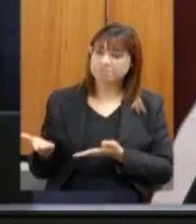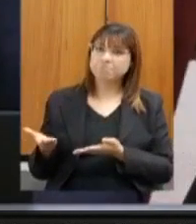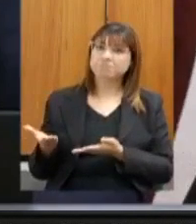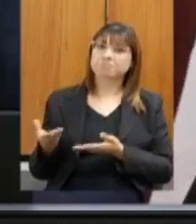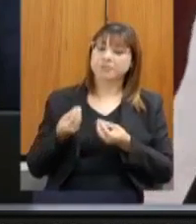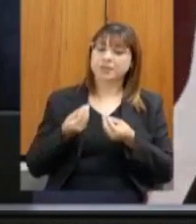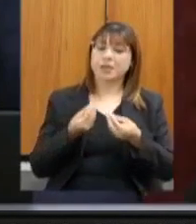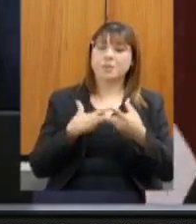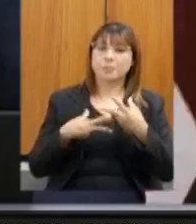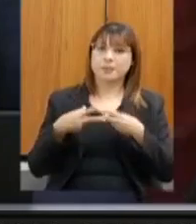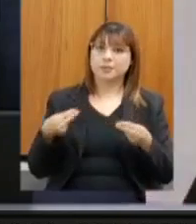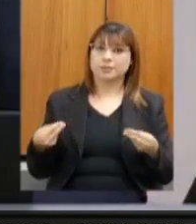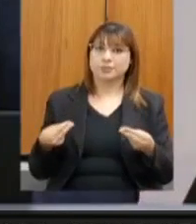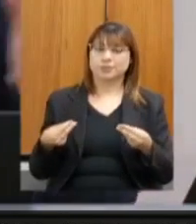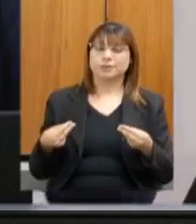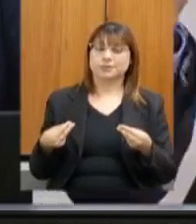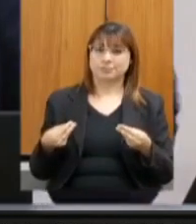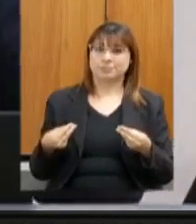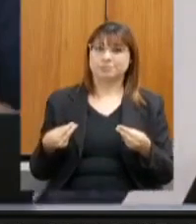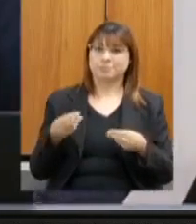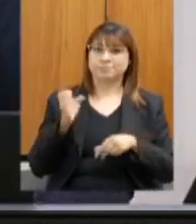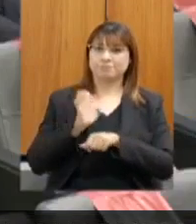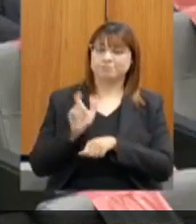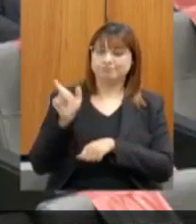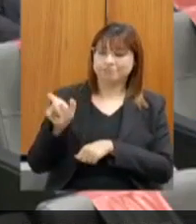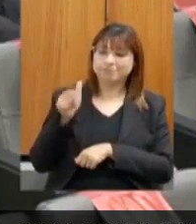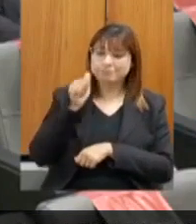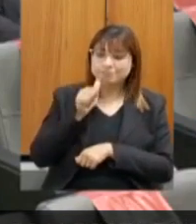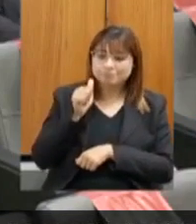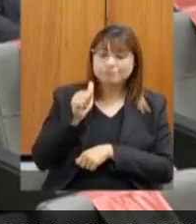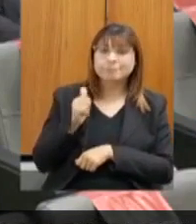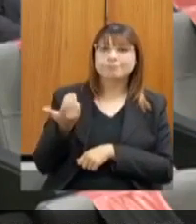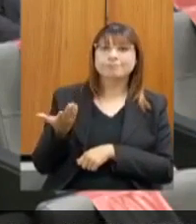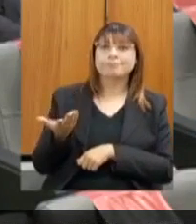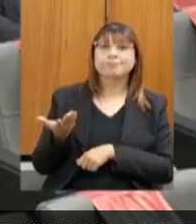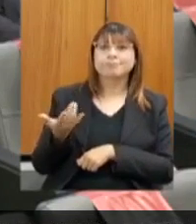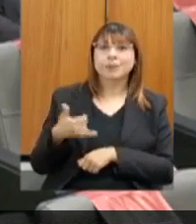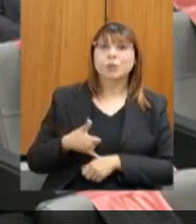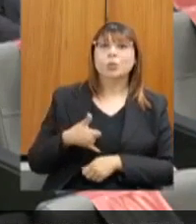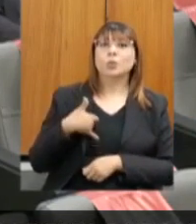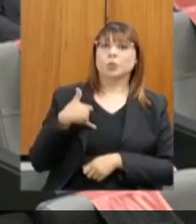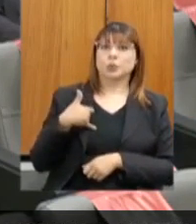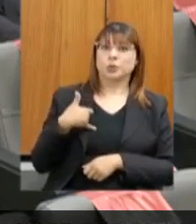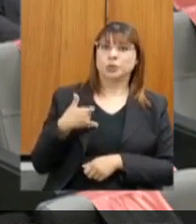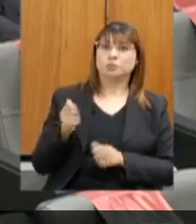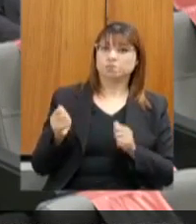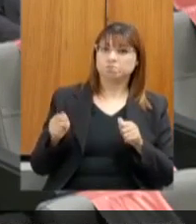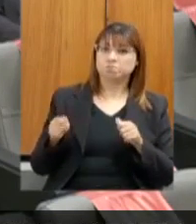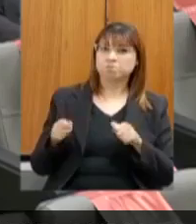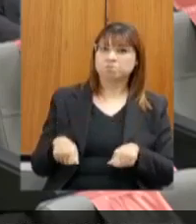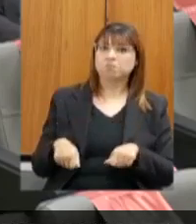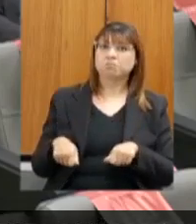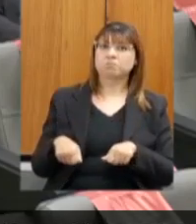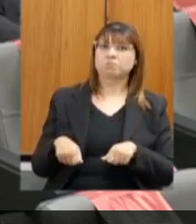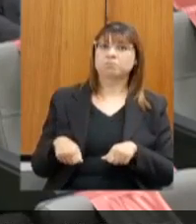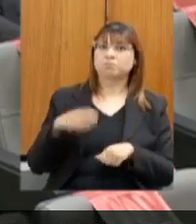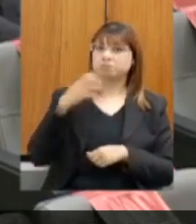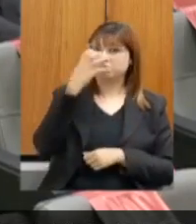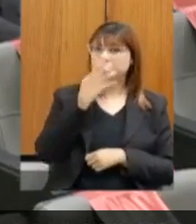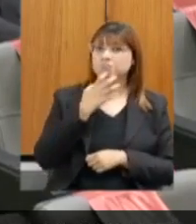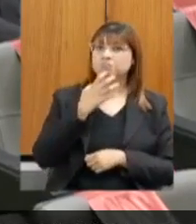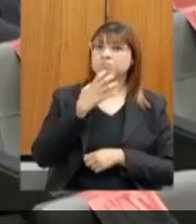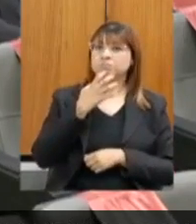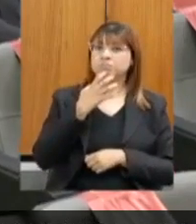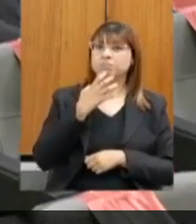Estado de Minas Gerais. Essa menina, para nós, é um orgulho, um orgulho de competência, um orgulho de seriedade,